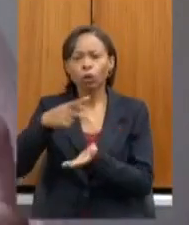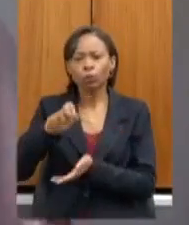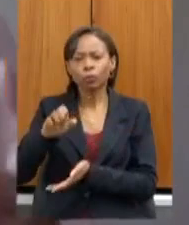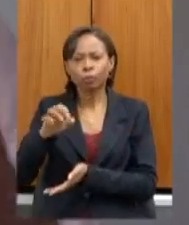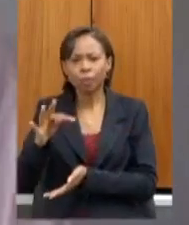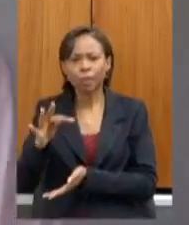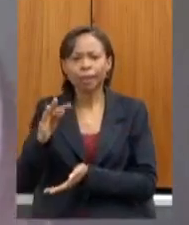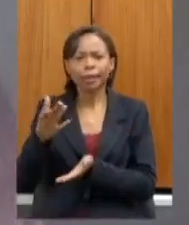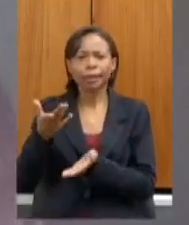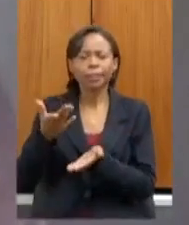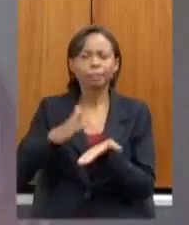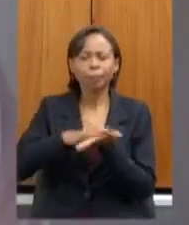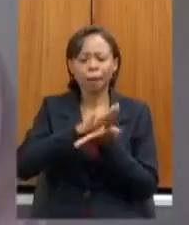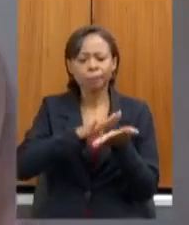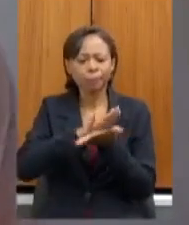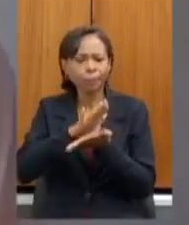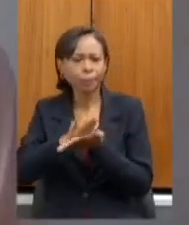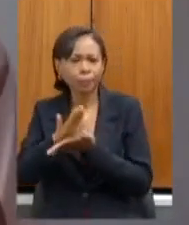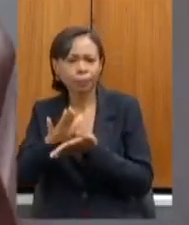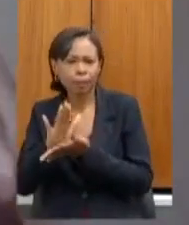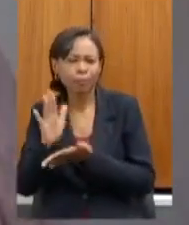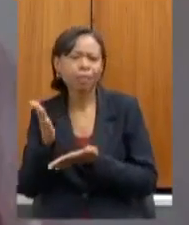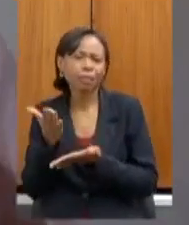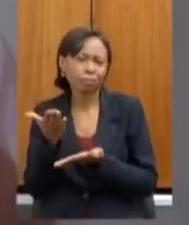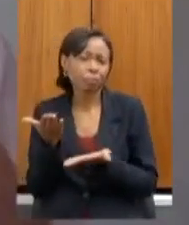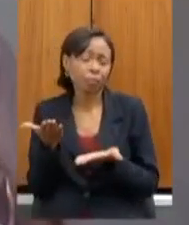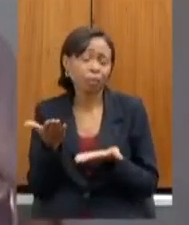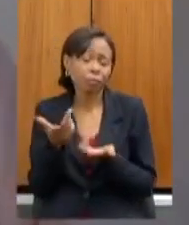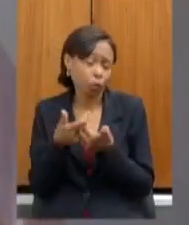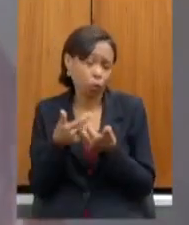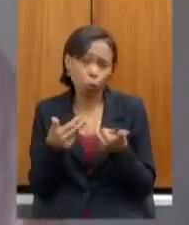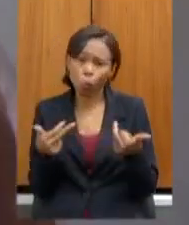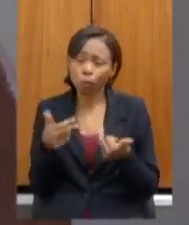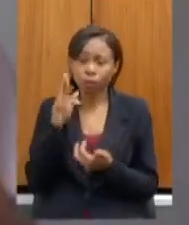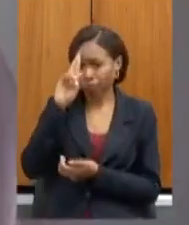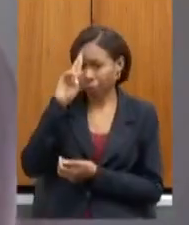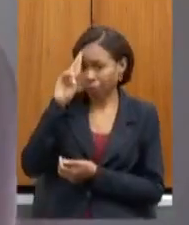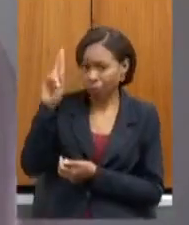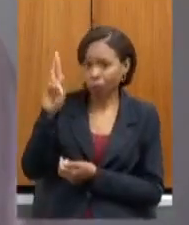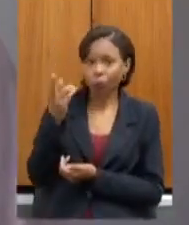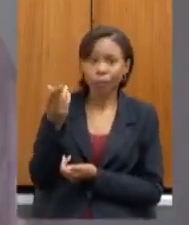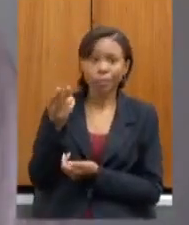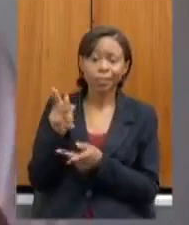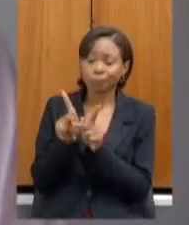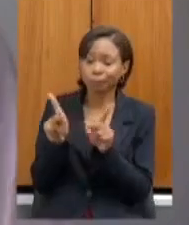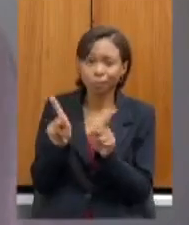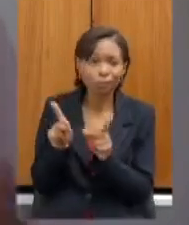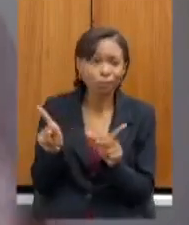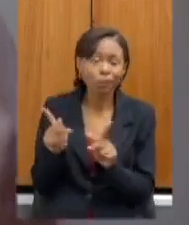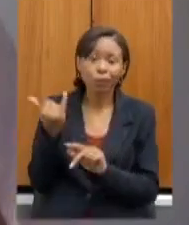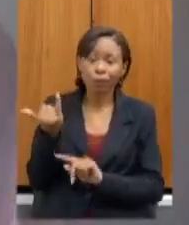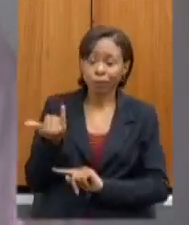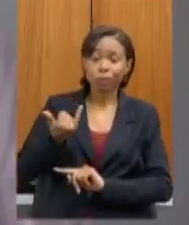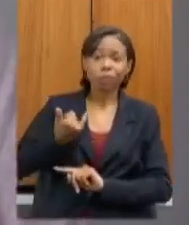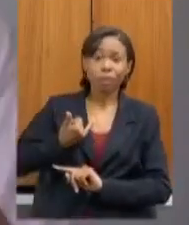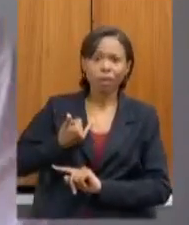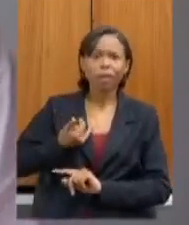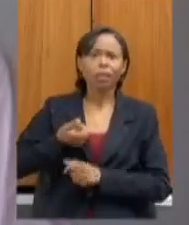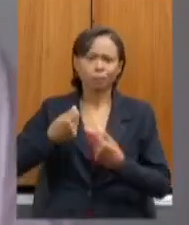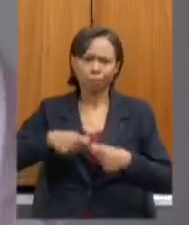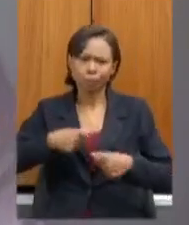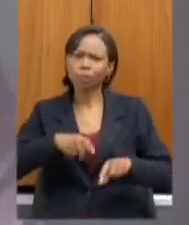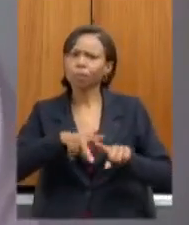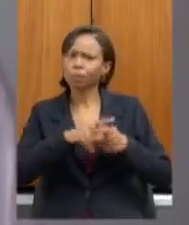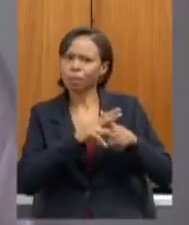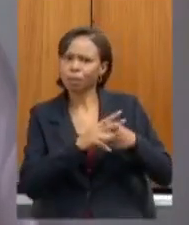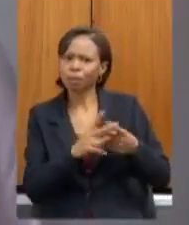impressão daqueles que eram necessários então são detalhes que diretores de escola professores nos trazem que a gente fala tem toda razão tem que melhorar